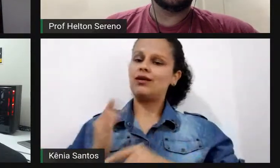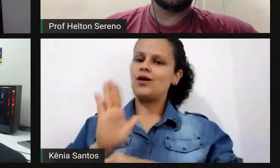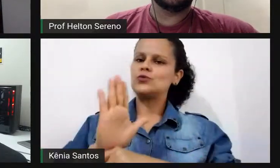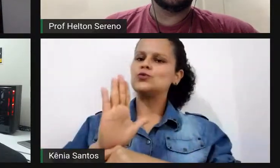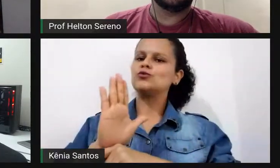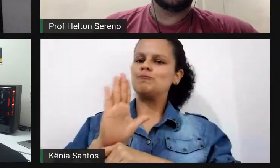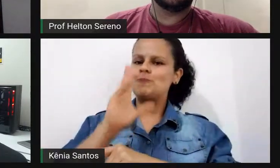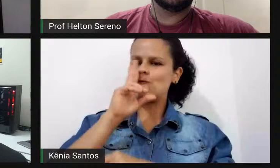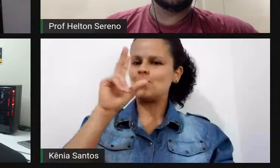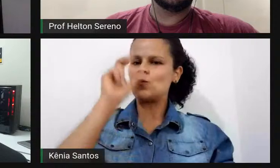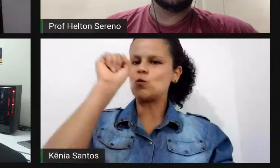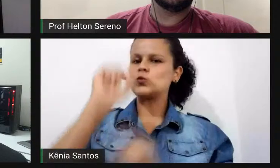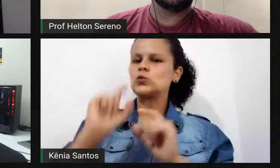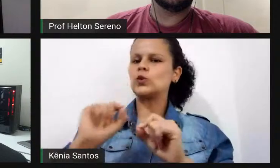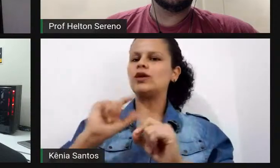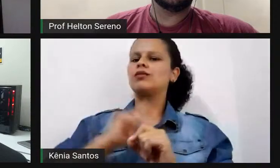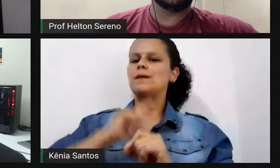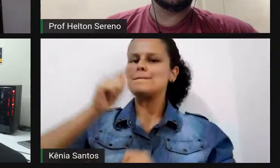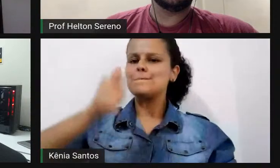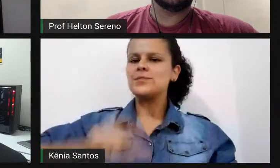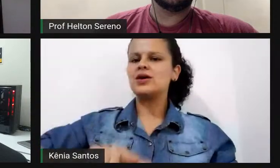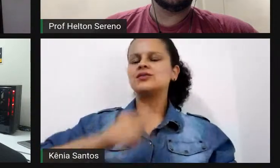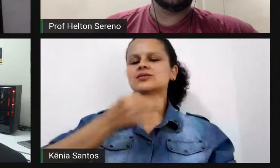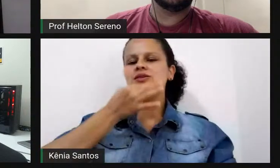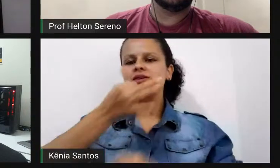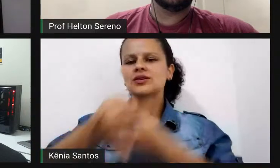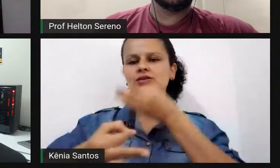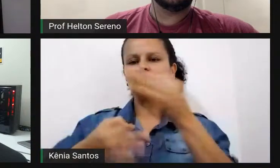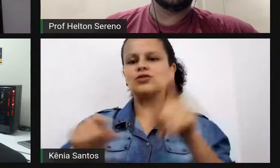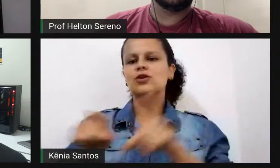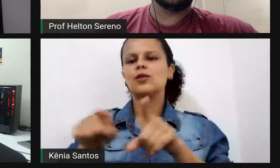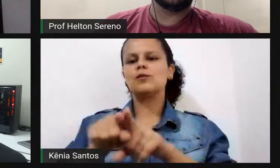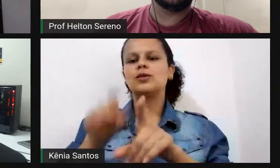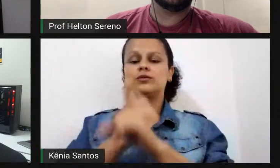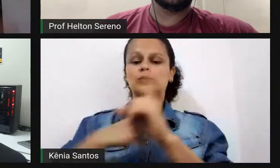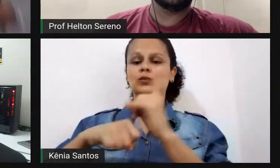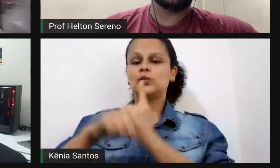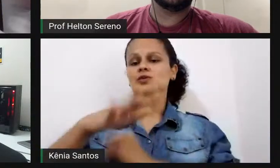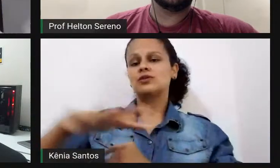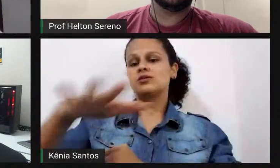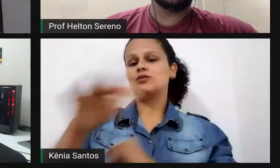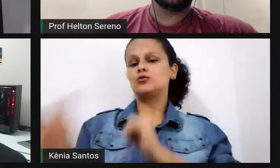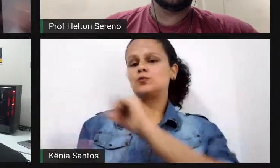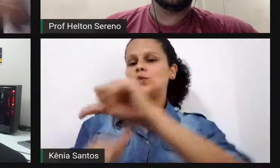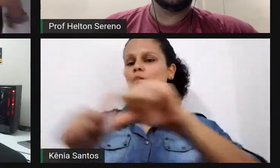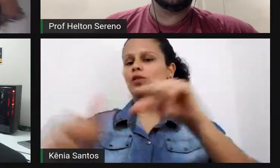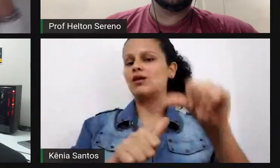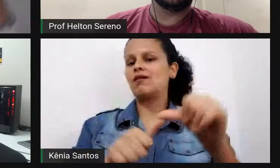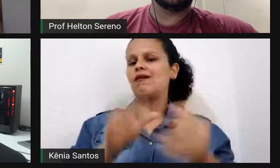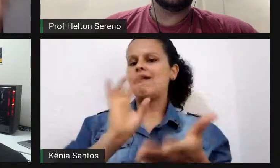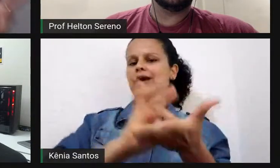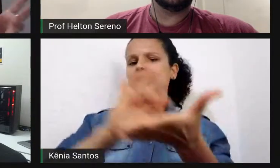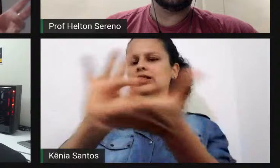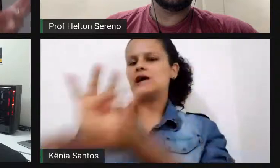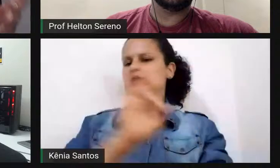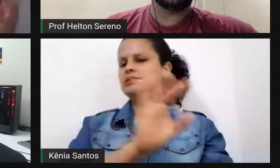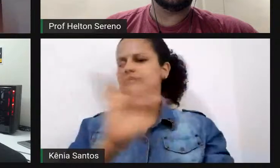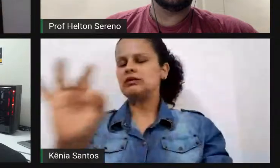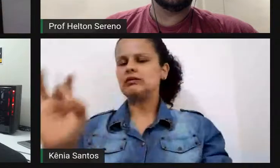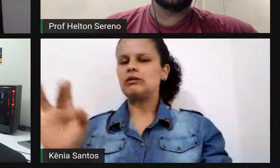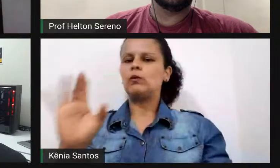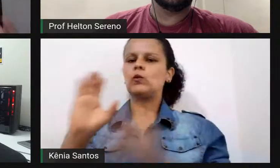atuarem mais crítica e ativamente na transformação social, né? Da sua realidade, da sua comunidade.